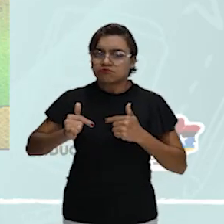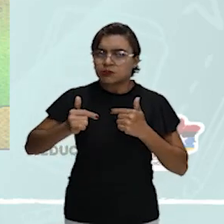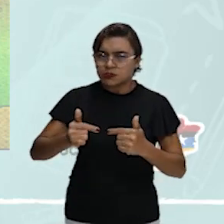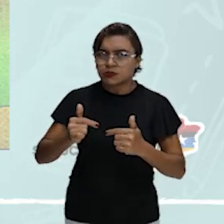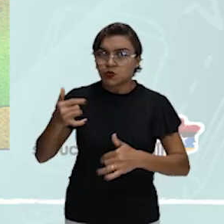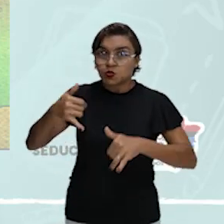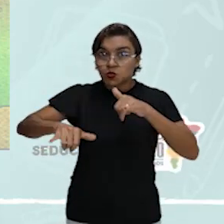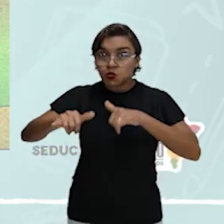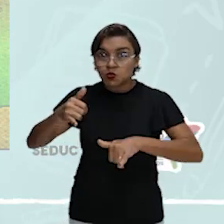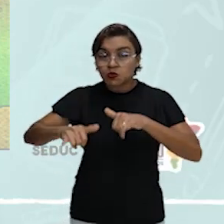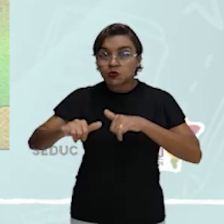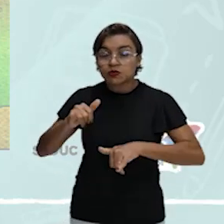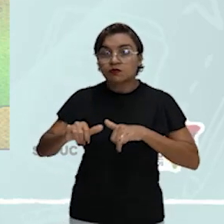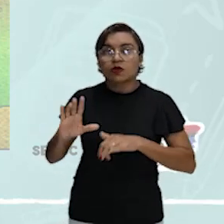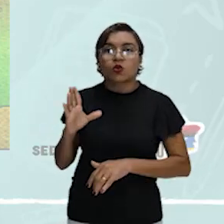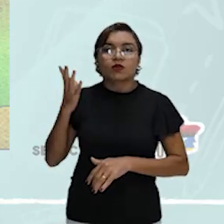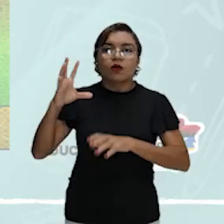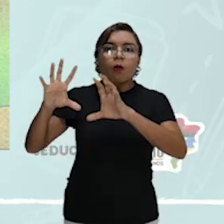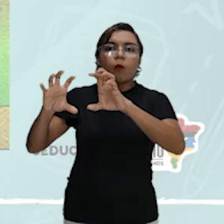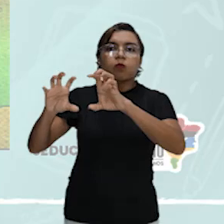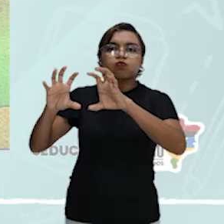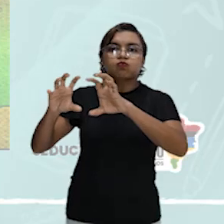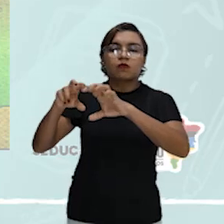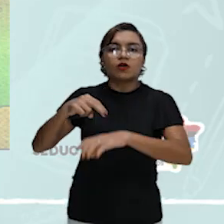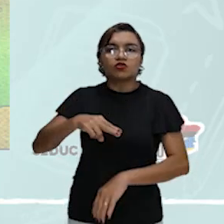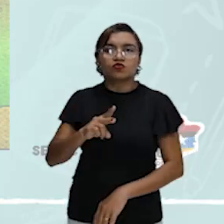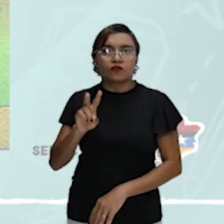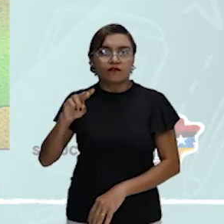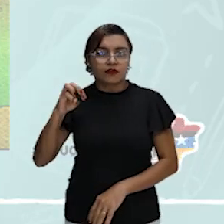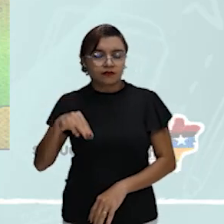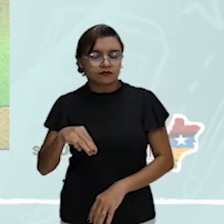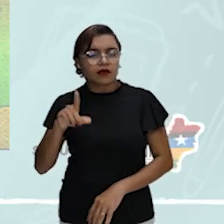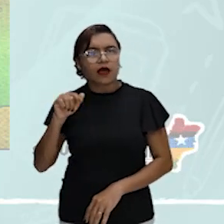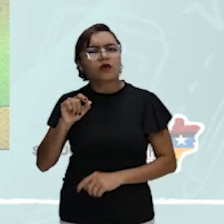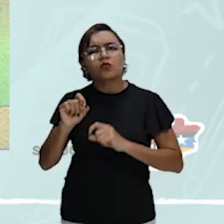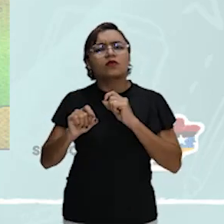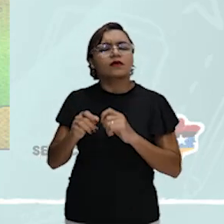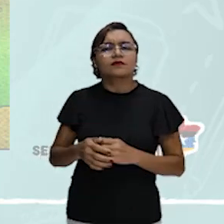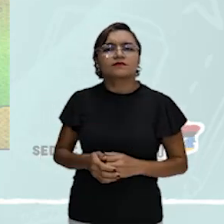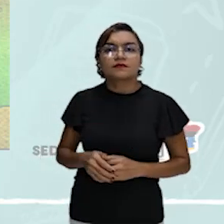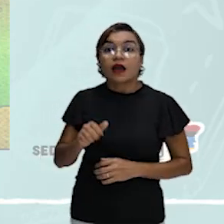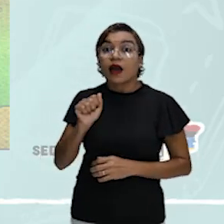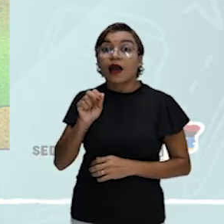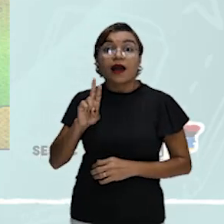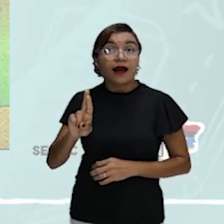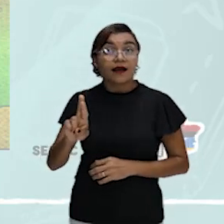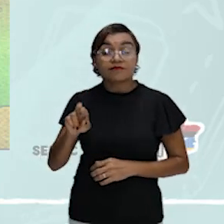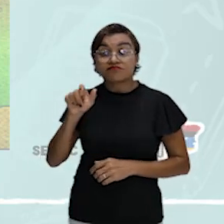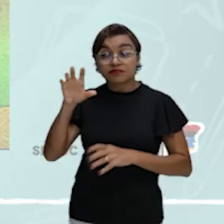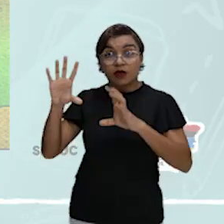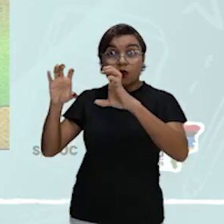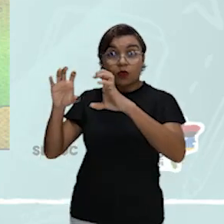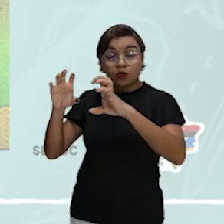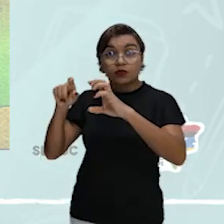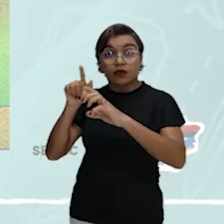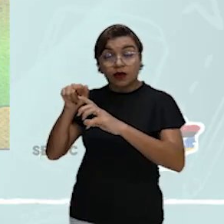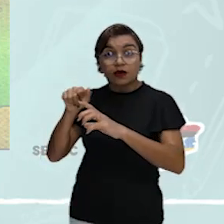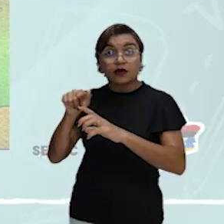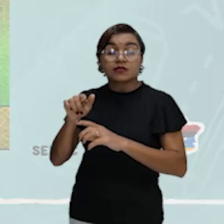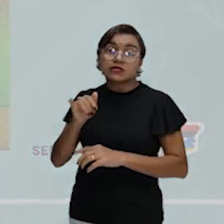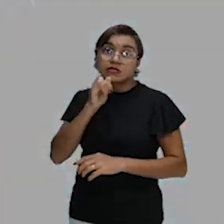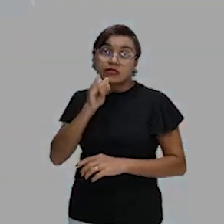que vai ocorrer nas nuvens. O que é nuvem, Marcos? Nuvem, gente, nada mais é do que a água no seu estado gasoso.